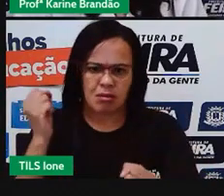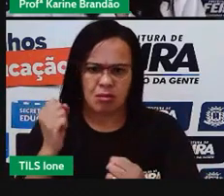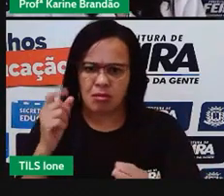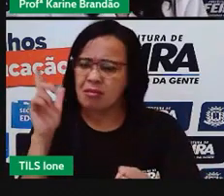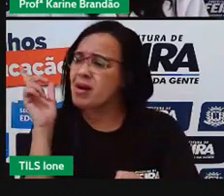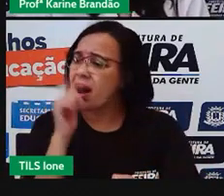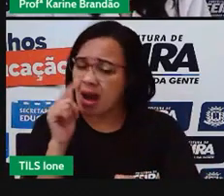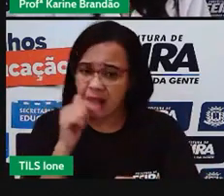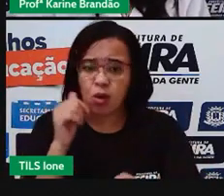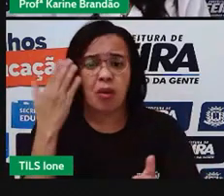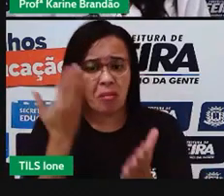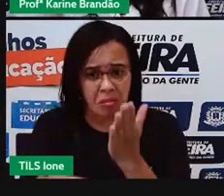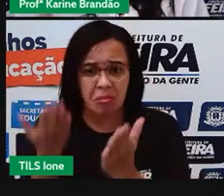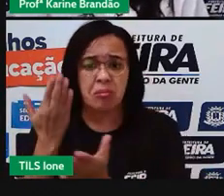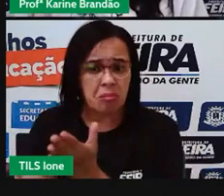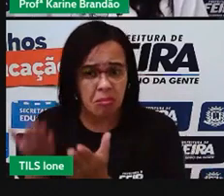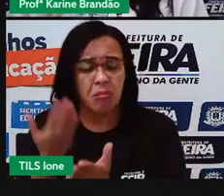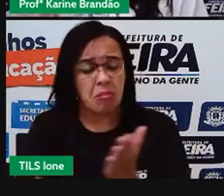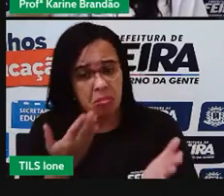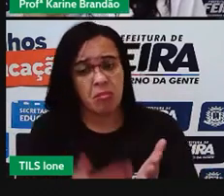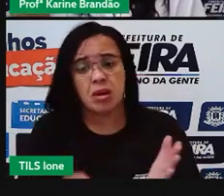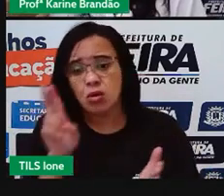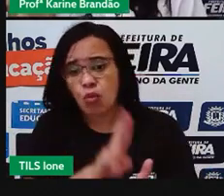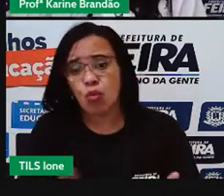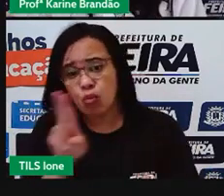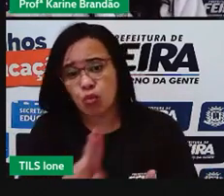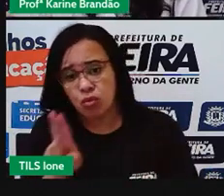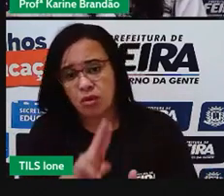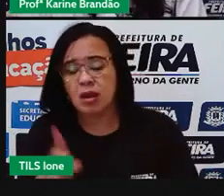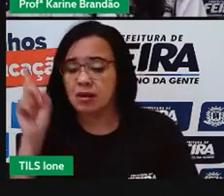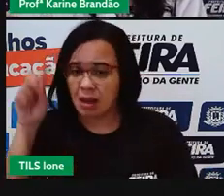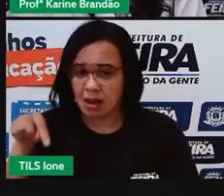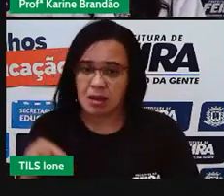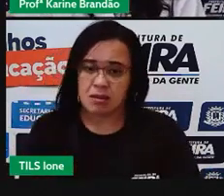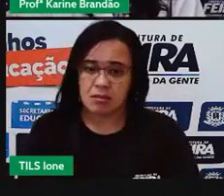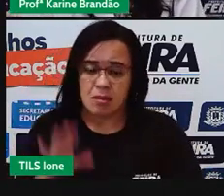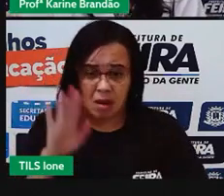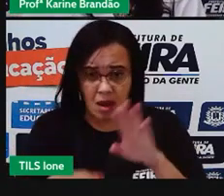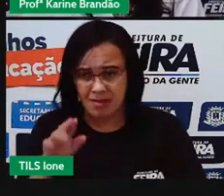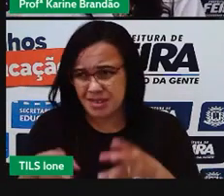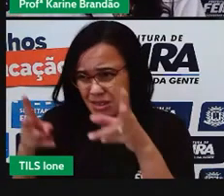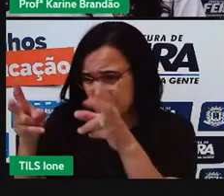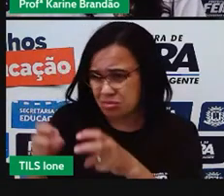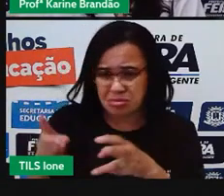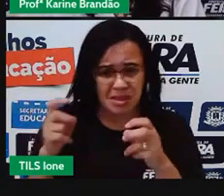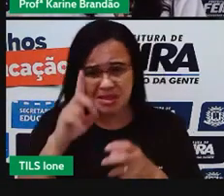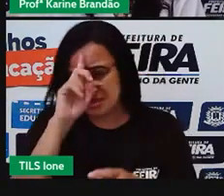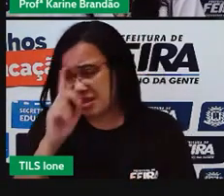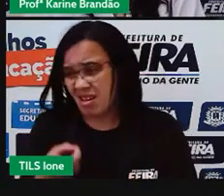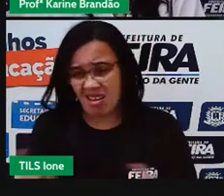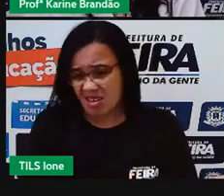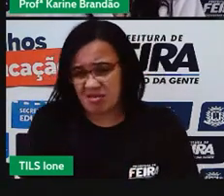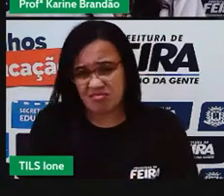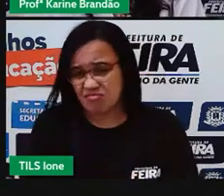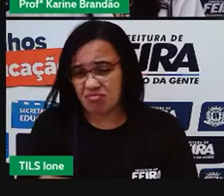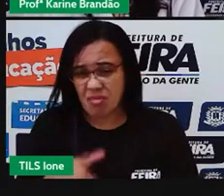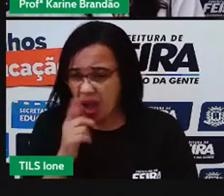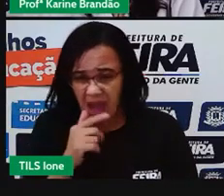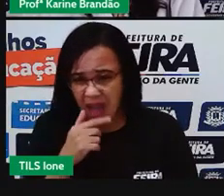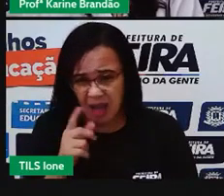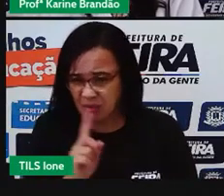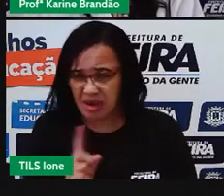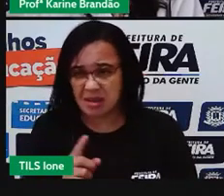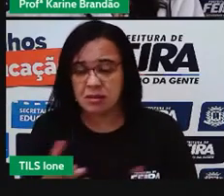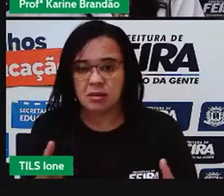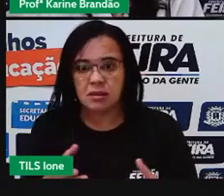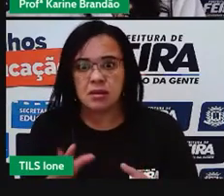gasta. E mesmo que a gente não perceba, então, que a gente está consumindo água indiretamente, lembra